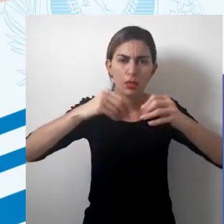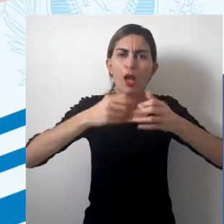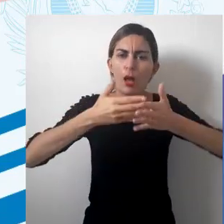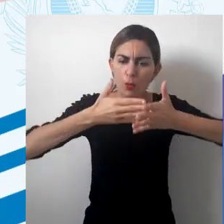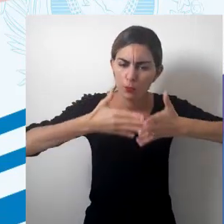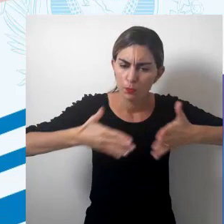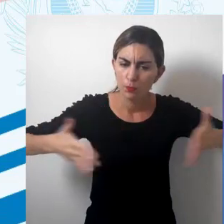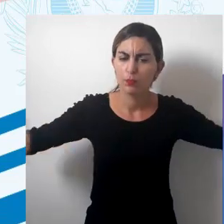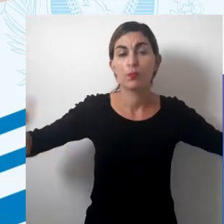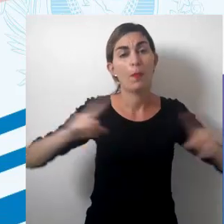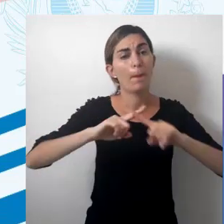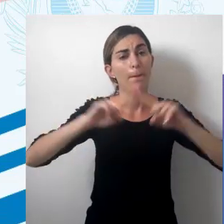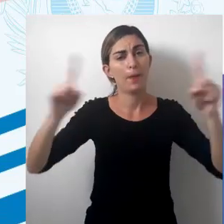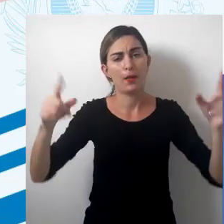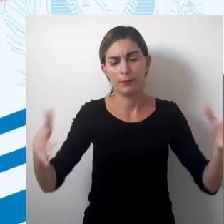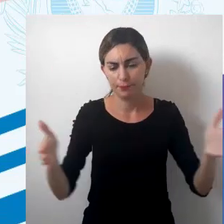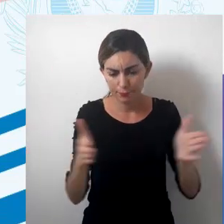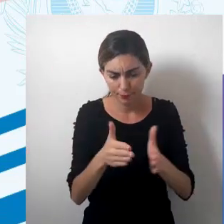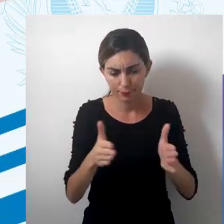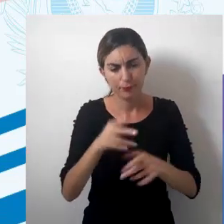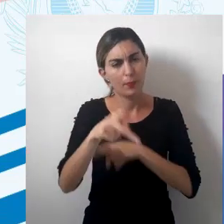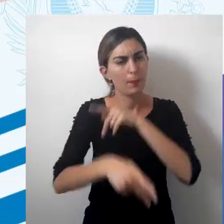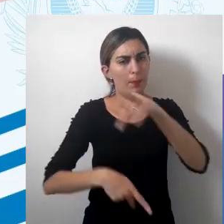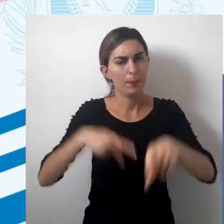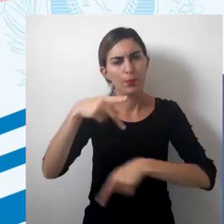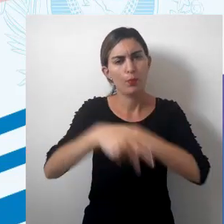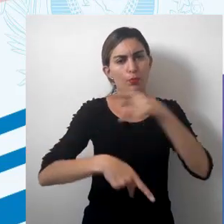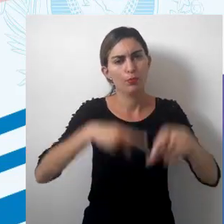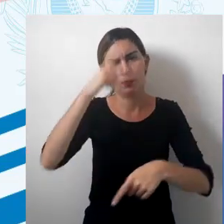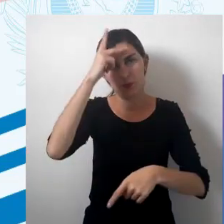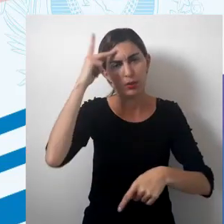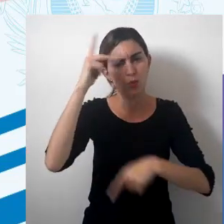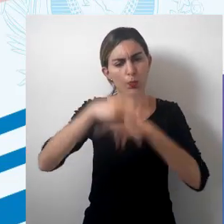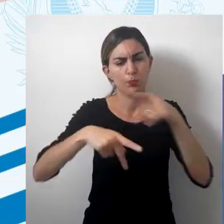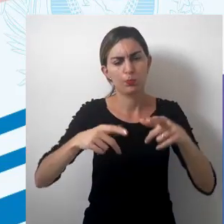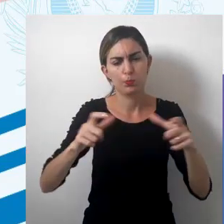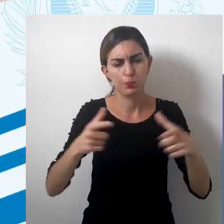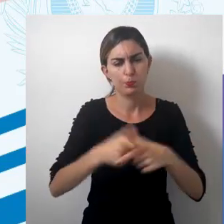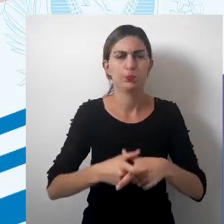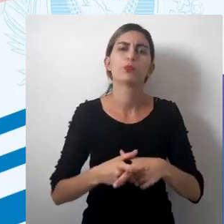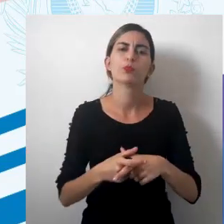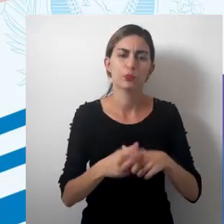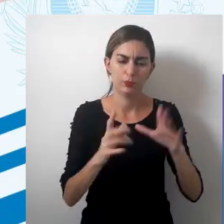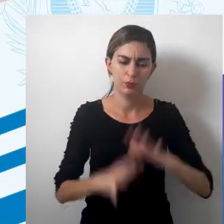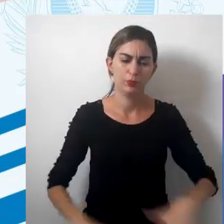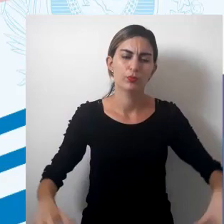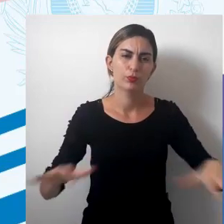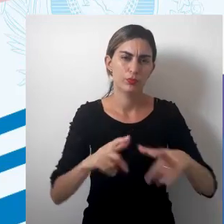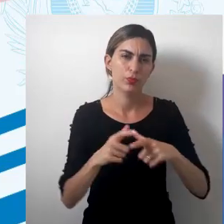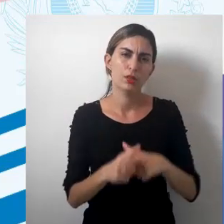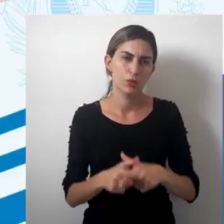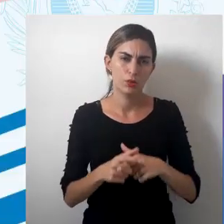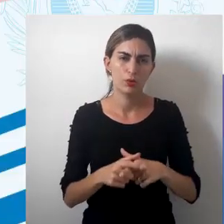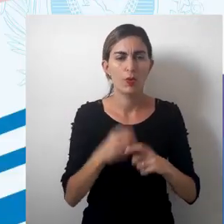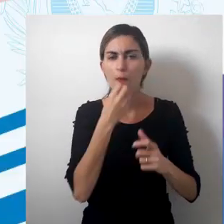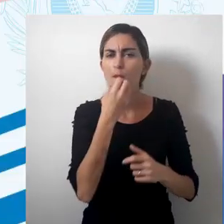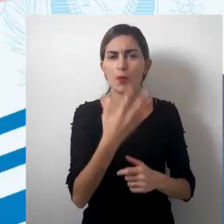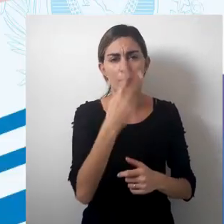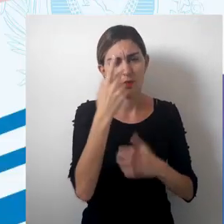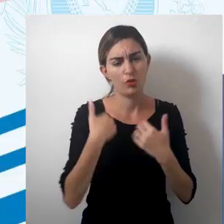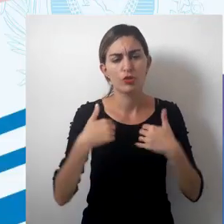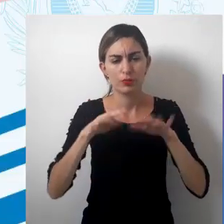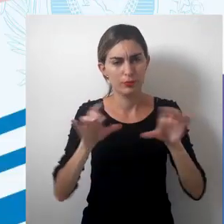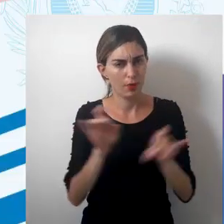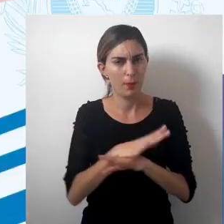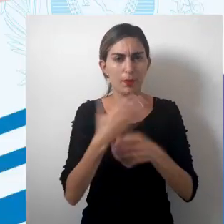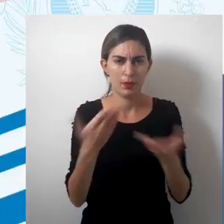grandes, eles vão ter uma população representada, um espaço territorial representado menor. Bom pessoal, a